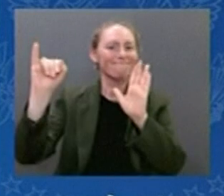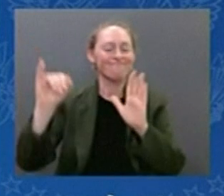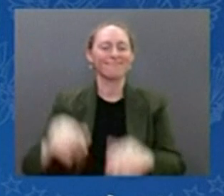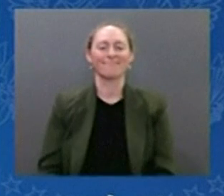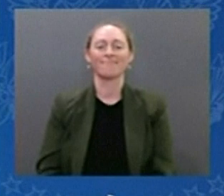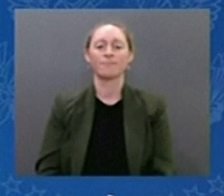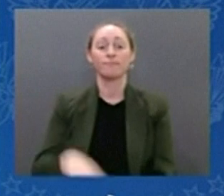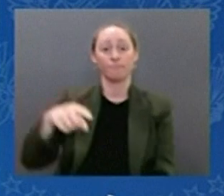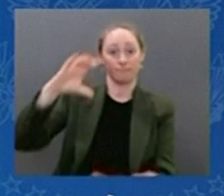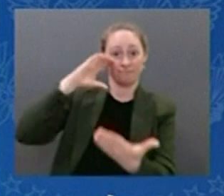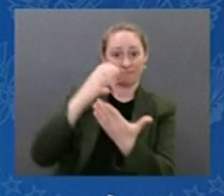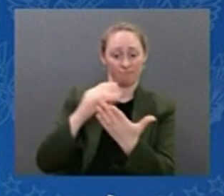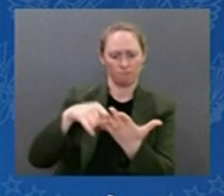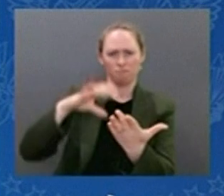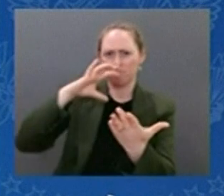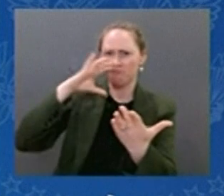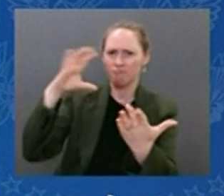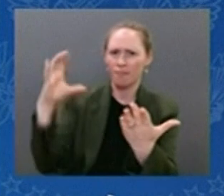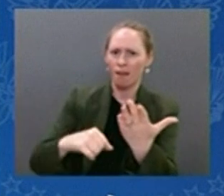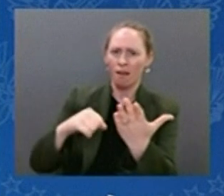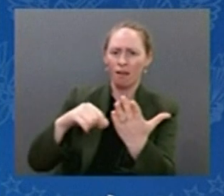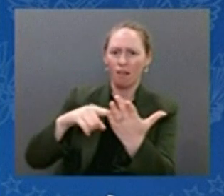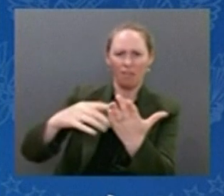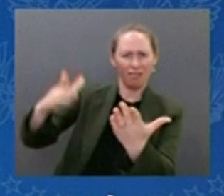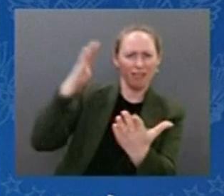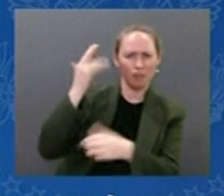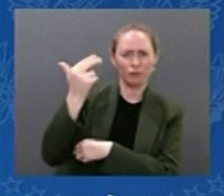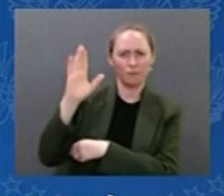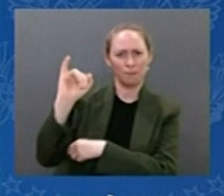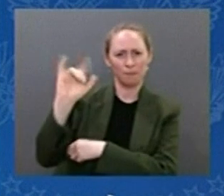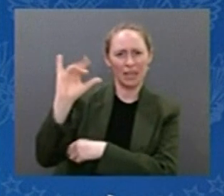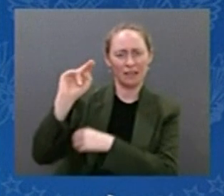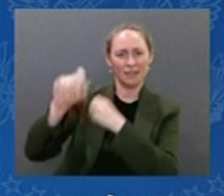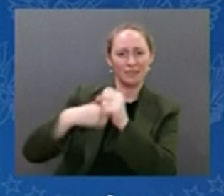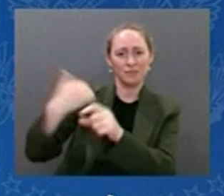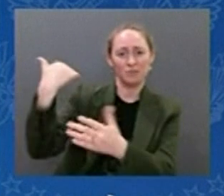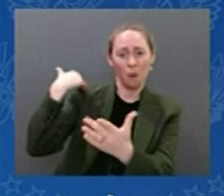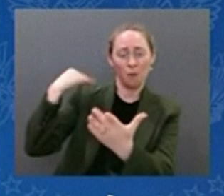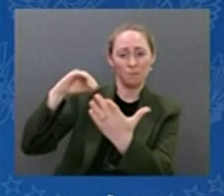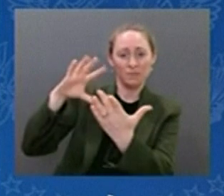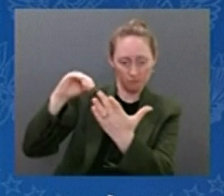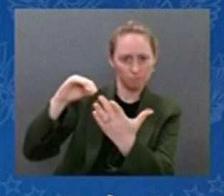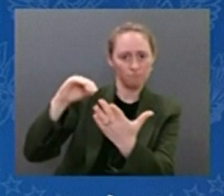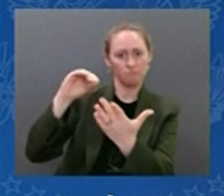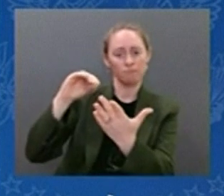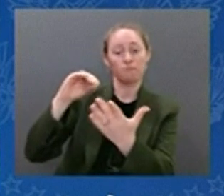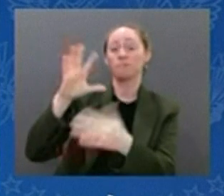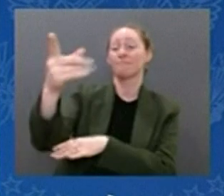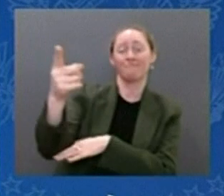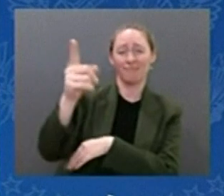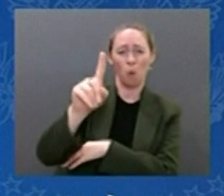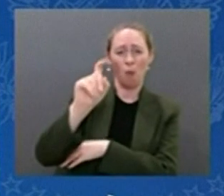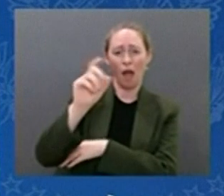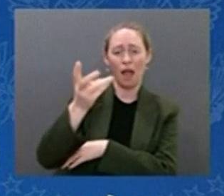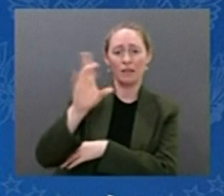A luz viaja a 186 mil milhas por segundo, e essa luz que vocês estão vendo em uma dessas pequenas manchas tem viajado por mais de 13